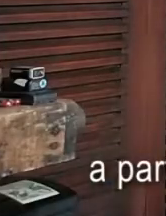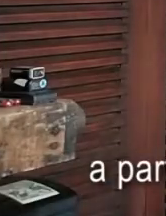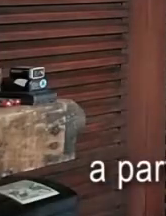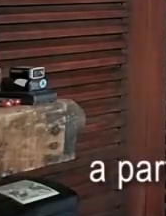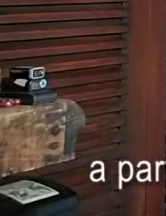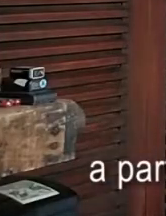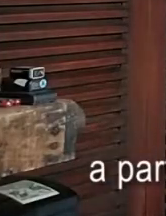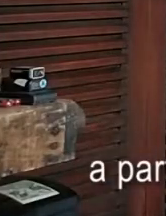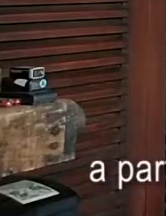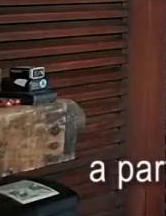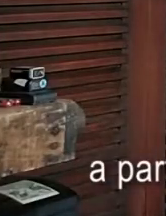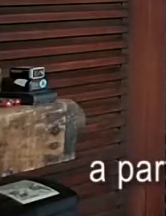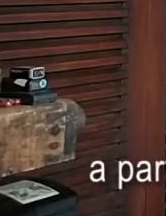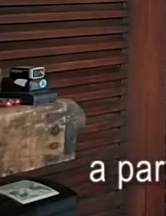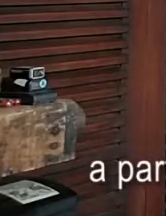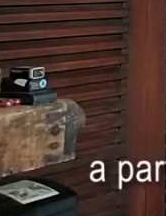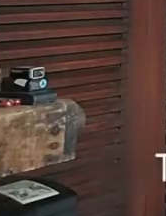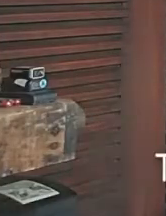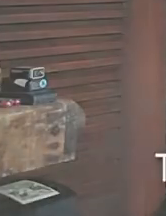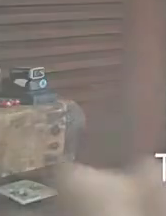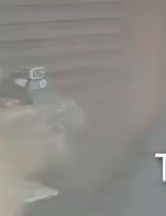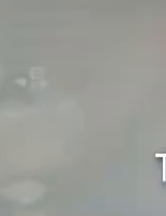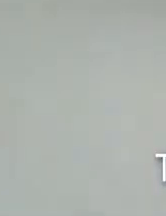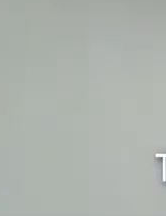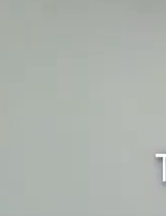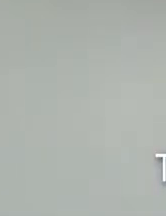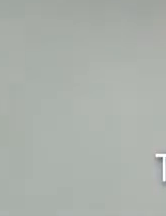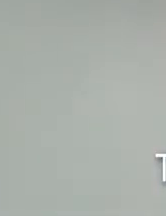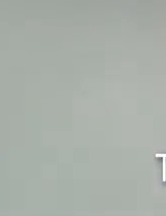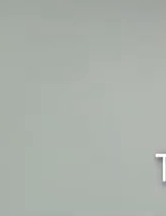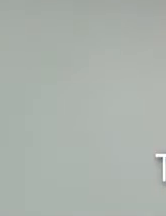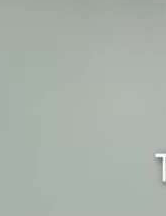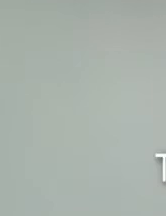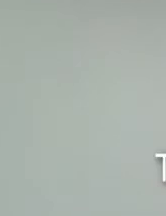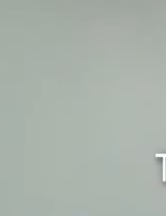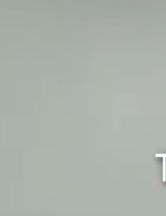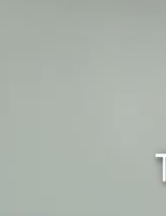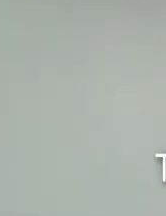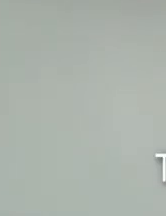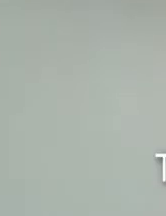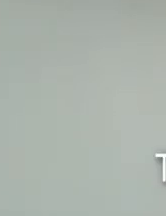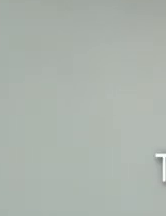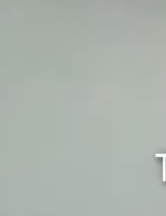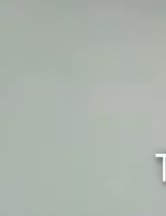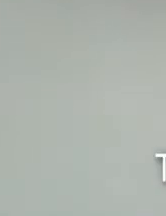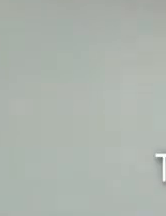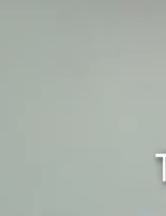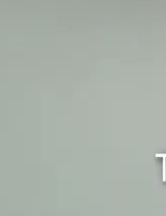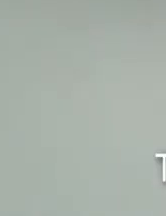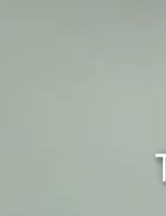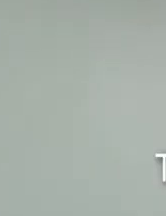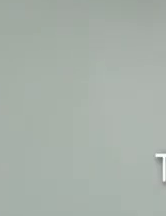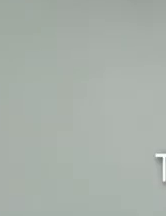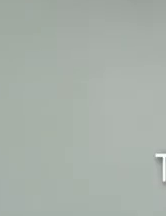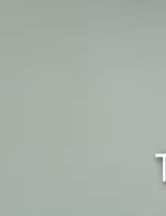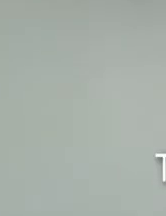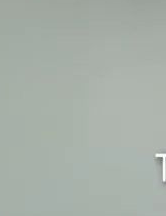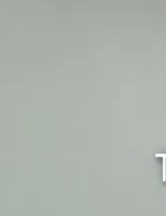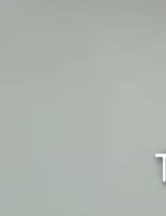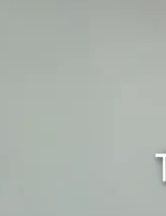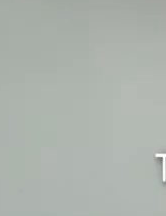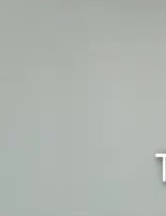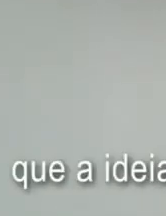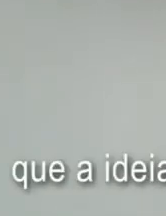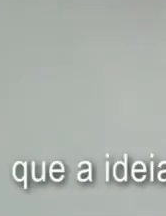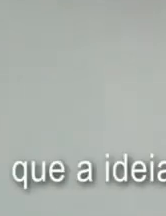entende que assim a educação vai fazendo sentido para essa juventude. Todas as atividades e os encontros do projeto culminaram finalmente no Festival